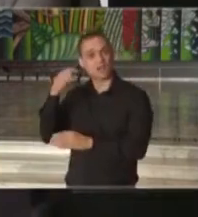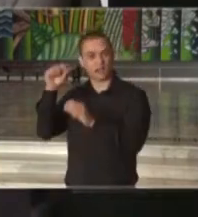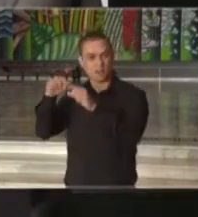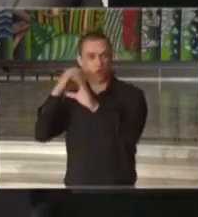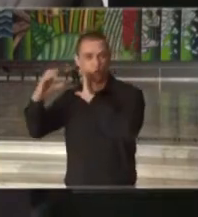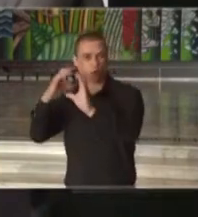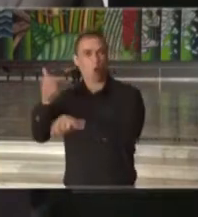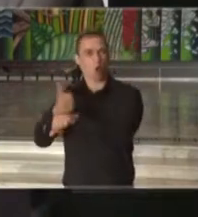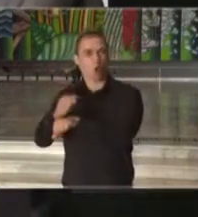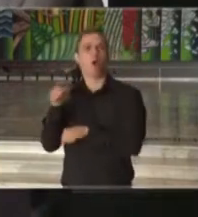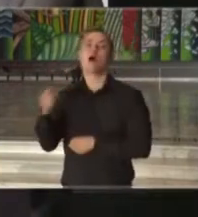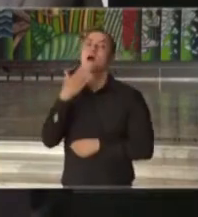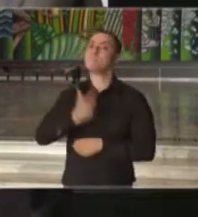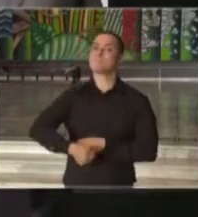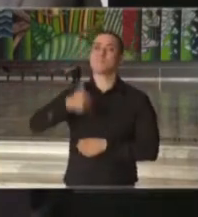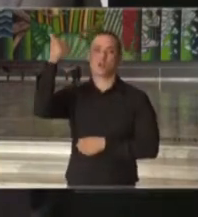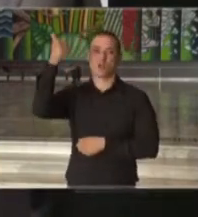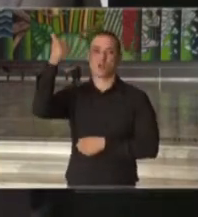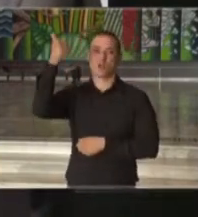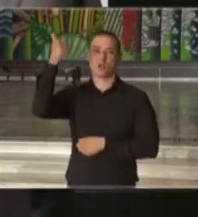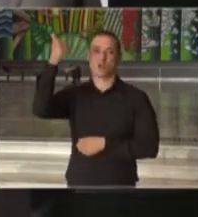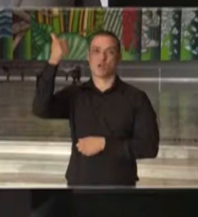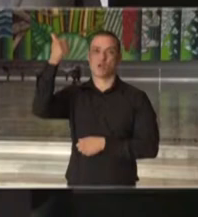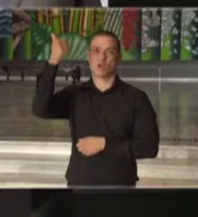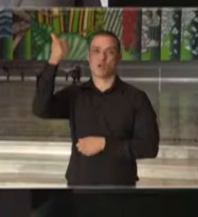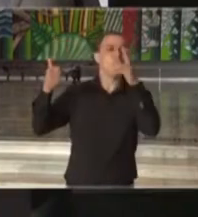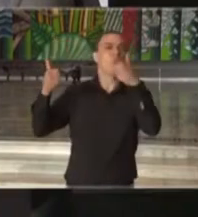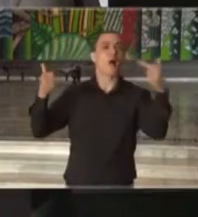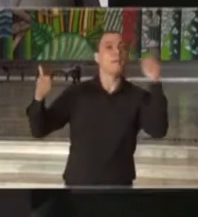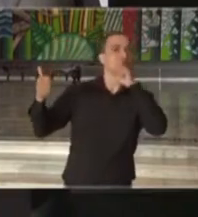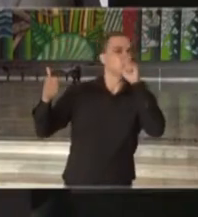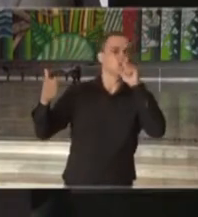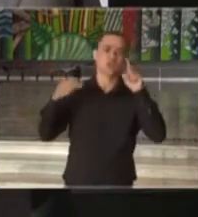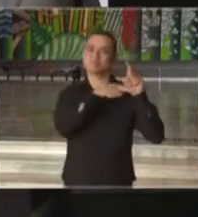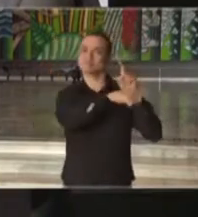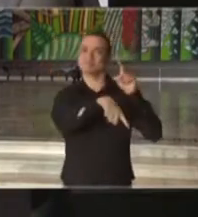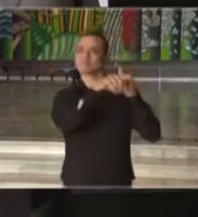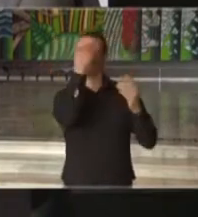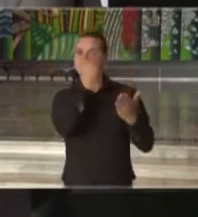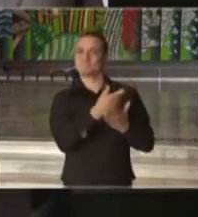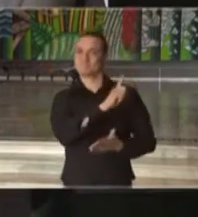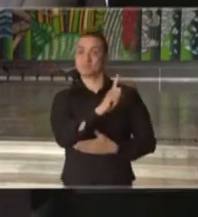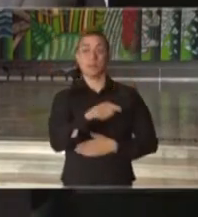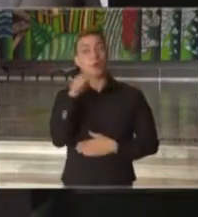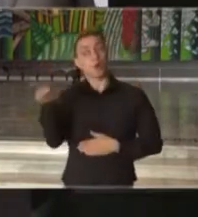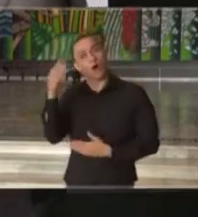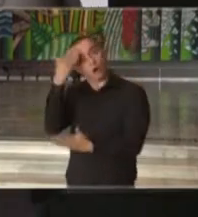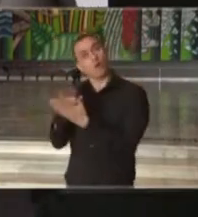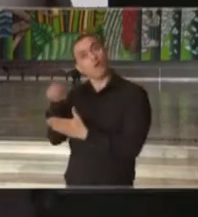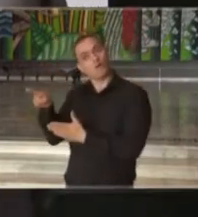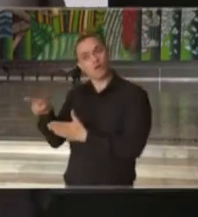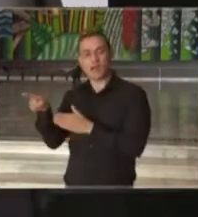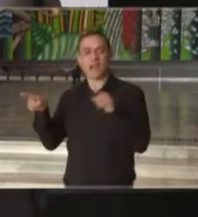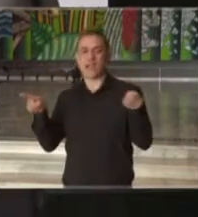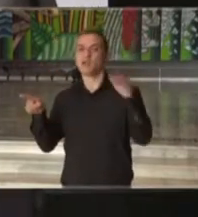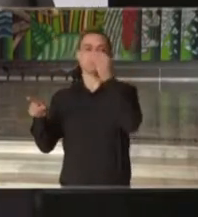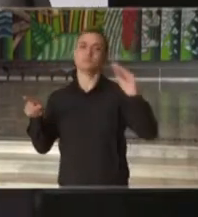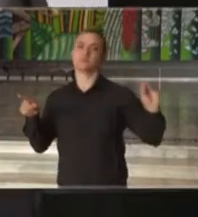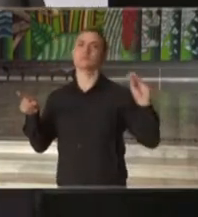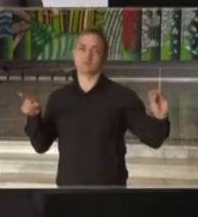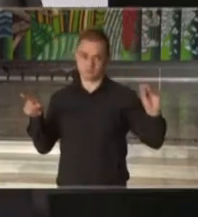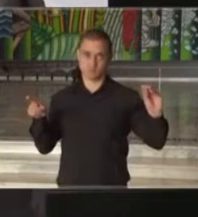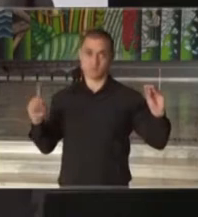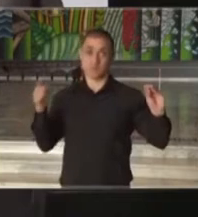comunicação. É o melhor antídoto contra as fake news, as notícias falsas, mentirosas ou erradas que são